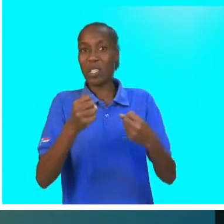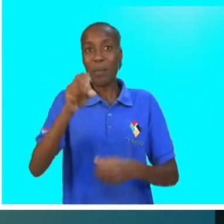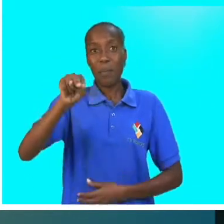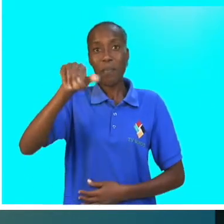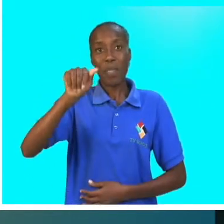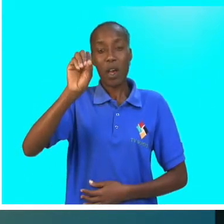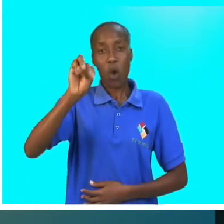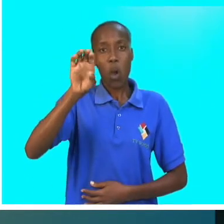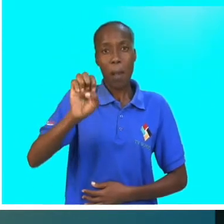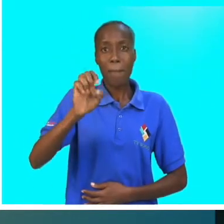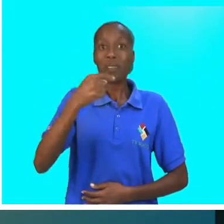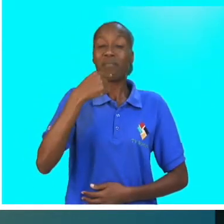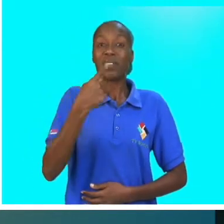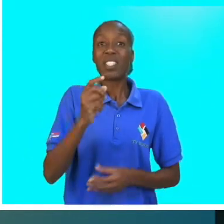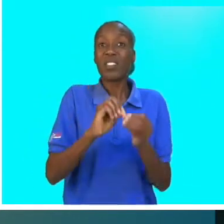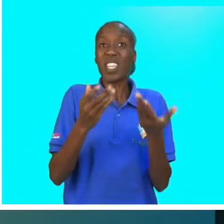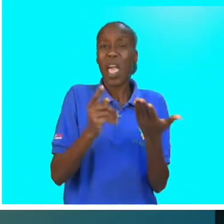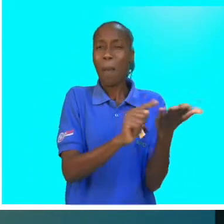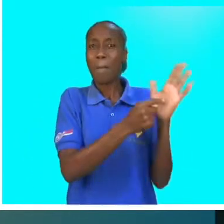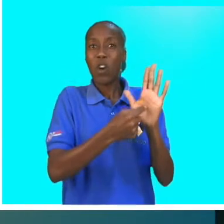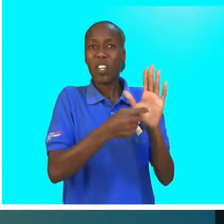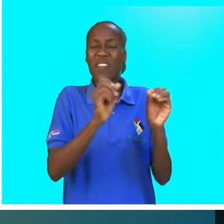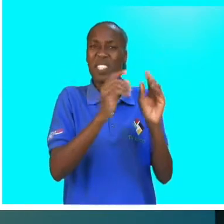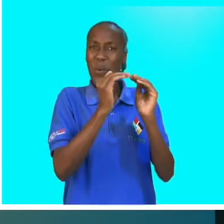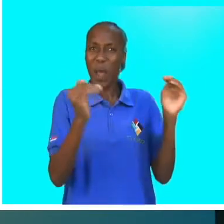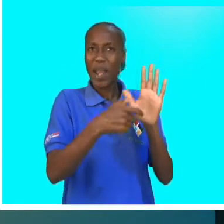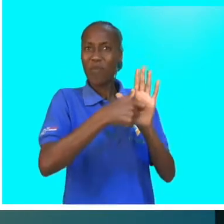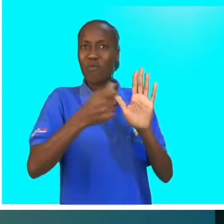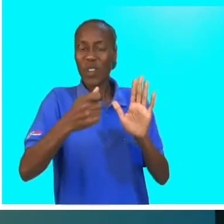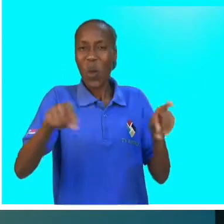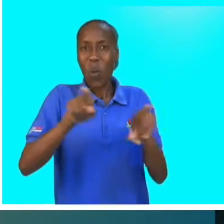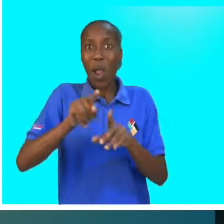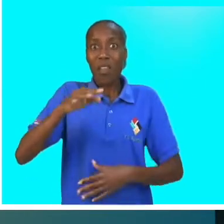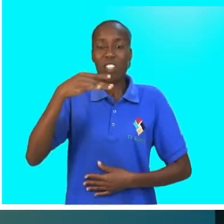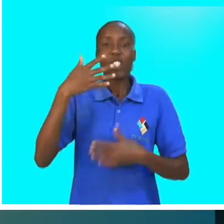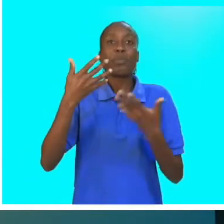Naume Shaota inspira-nos a aspirar quando respiramos.